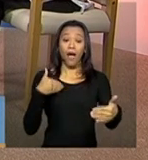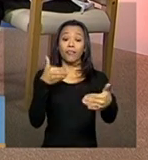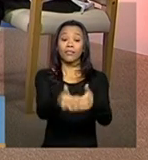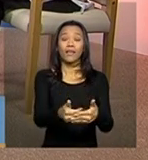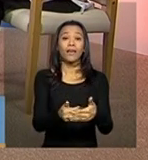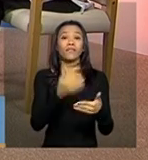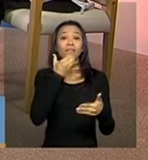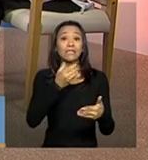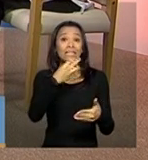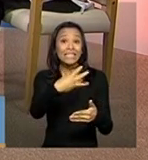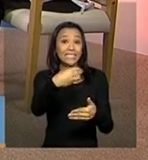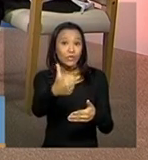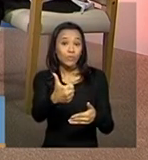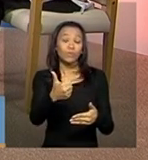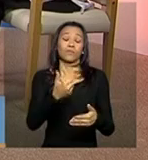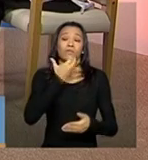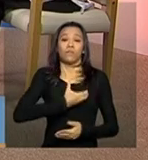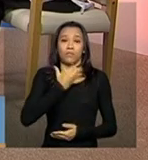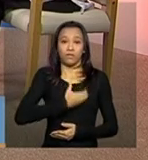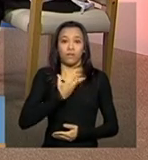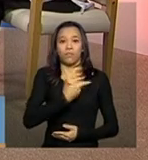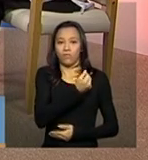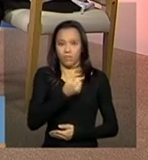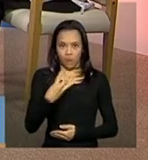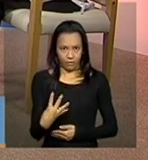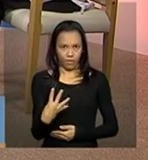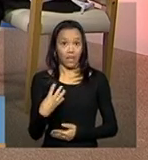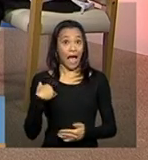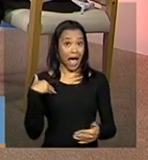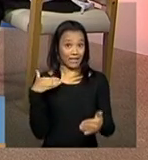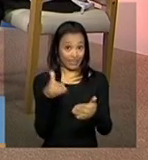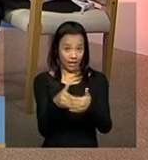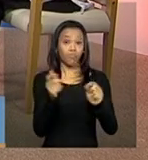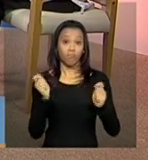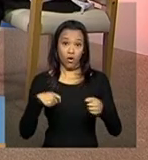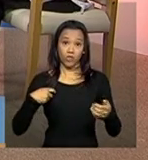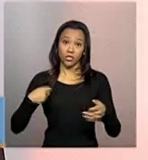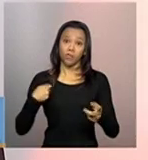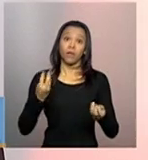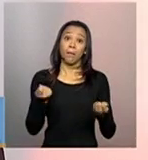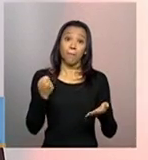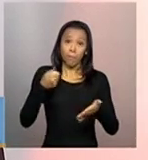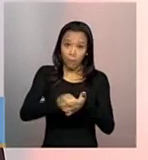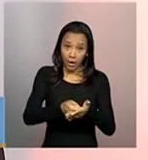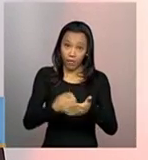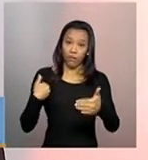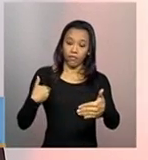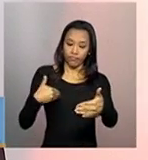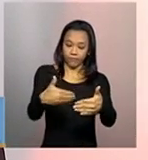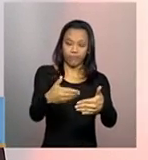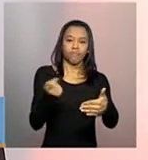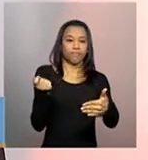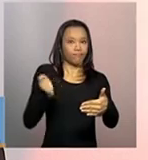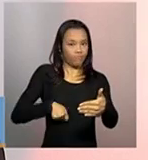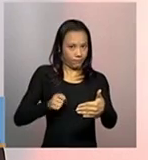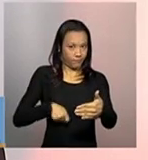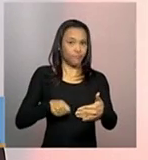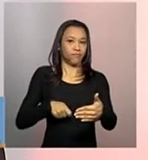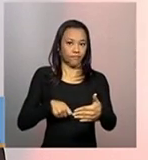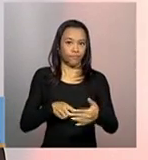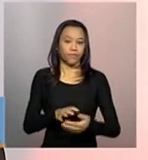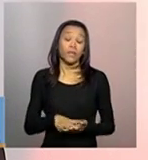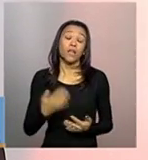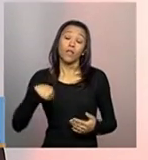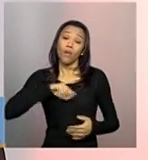final, até 31 de dezembro, a gente vai estar podendo remunerar o preenchimento desse cadastro. E a gente